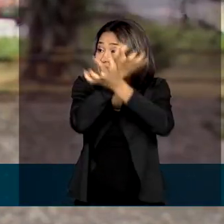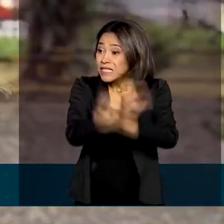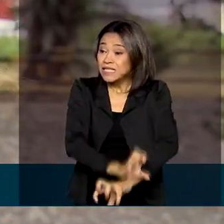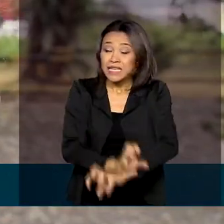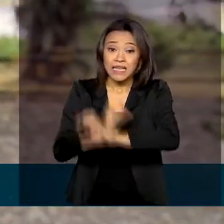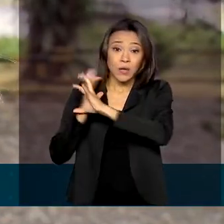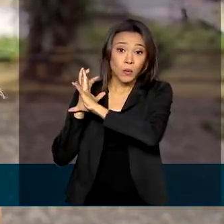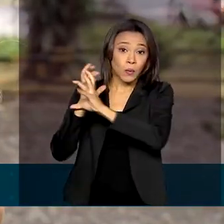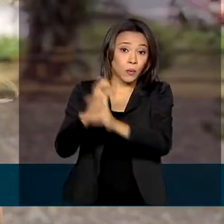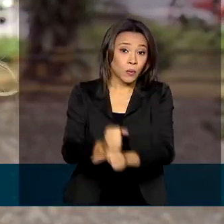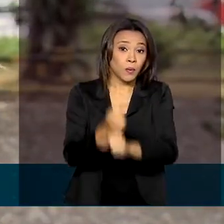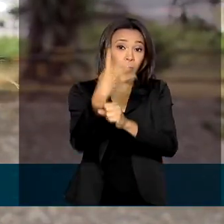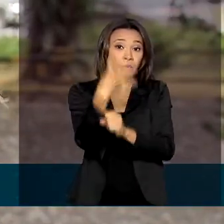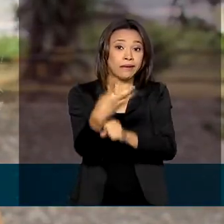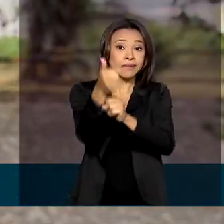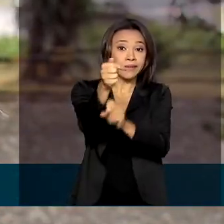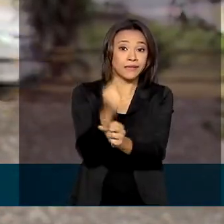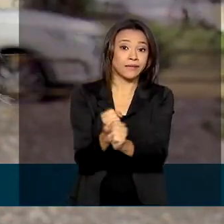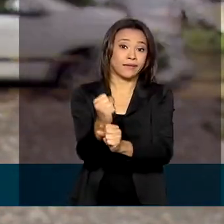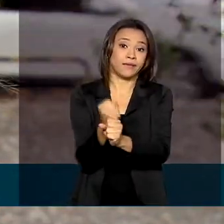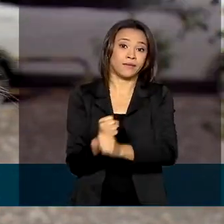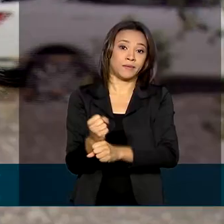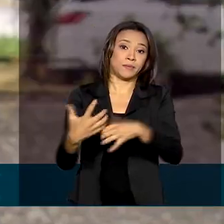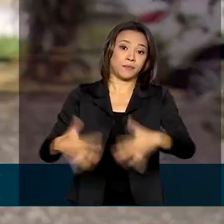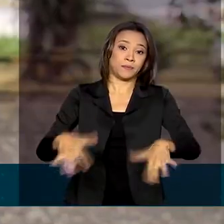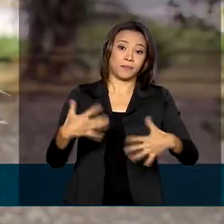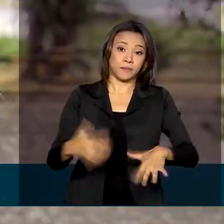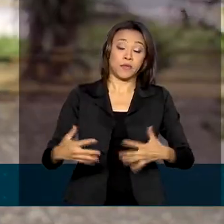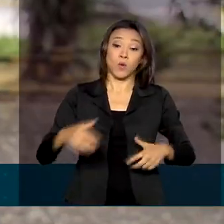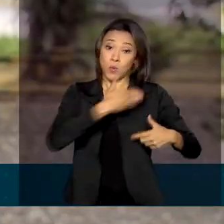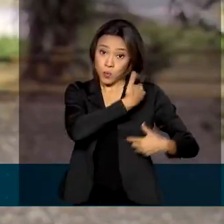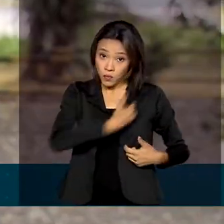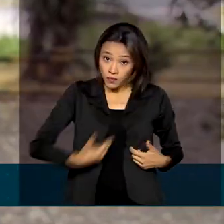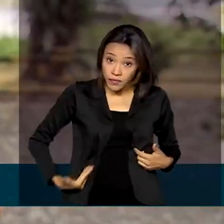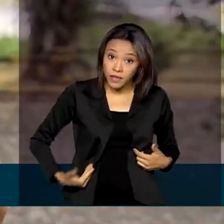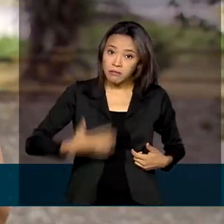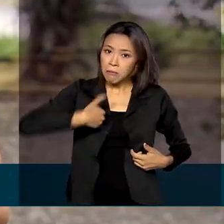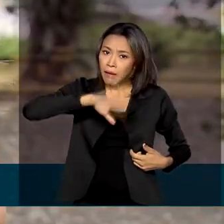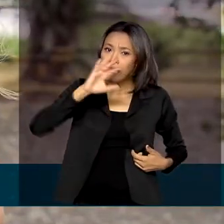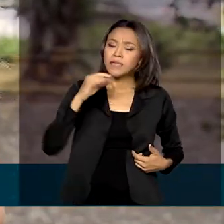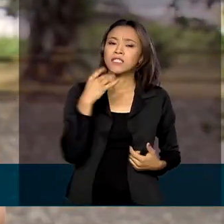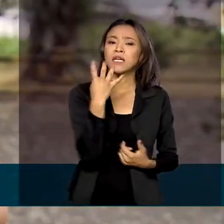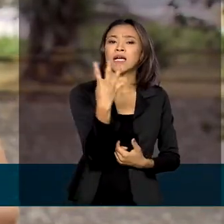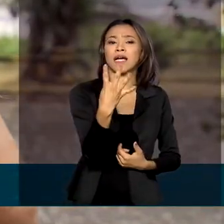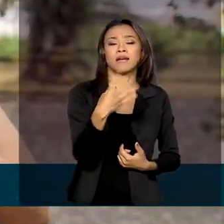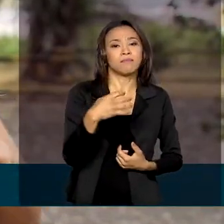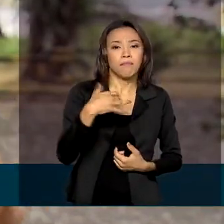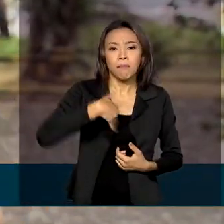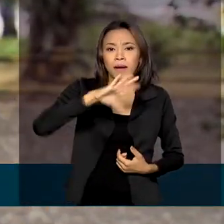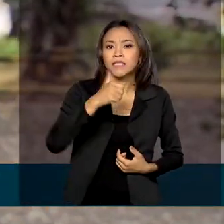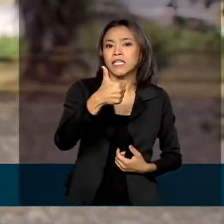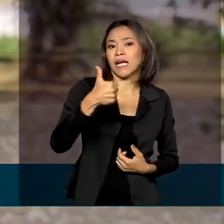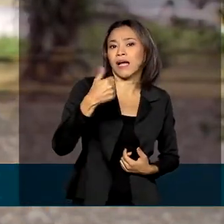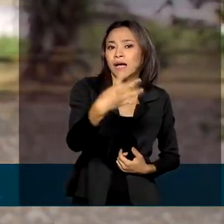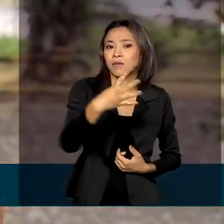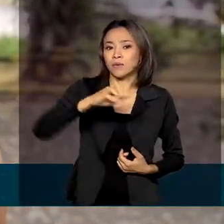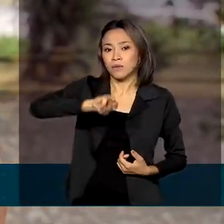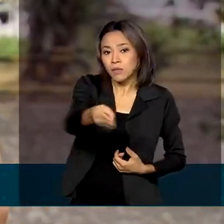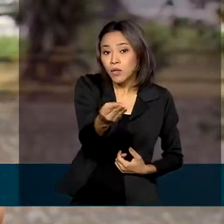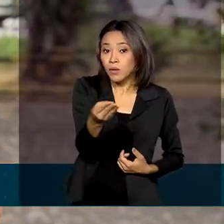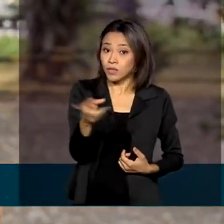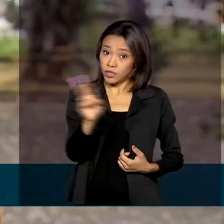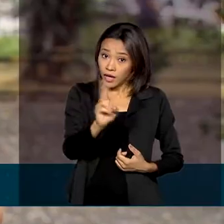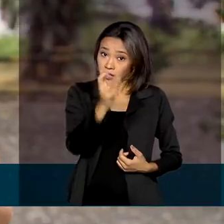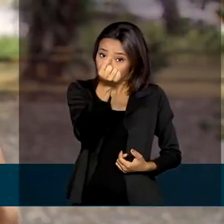47 anos. Em ação emergencial, o governo liberou mais de 14 milhões de reais para o combate às chamas.